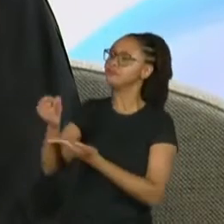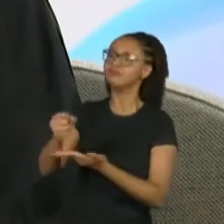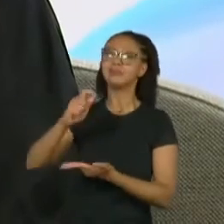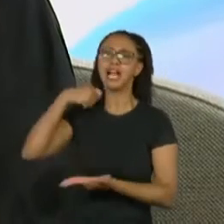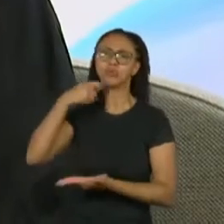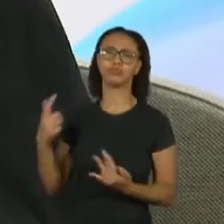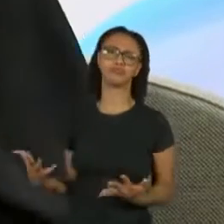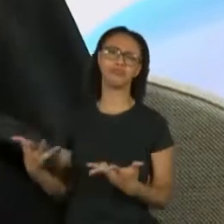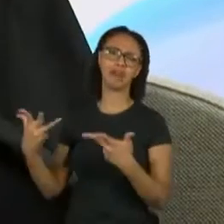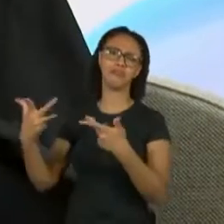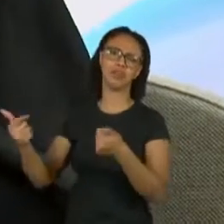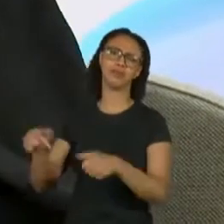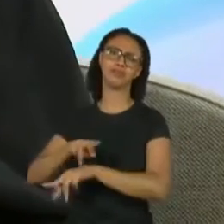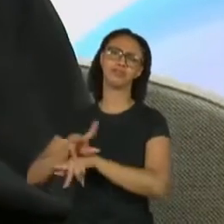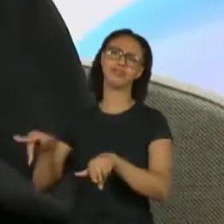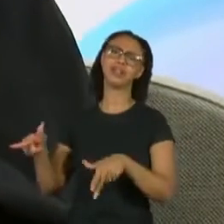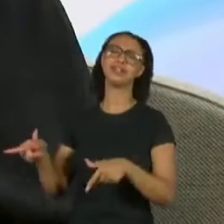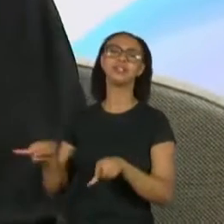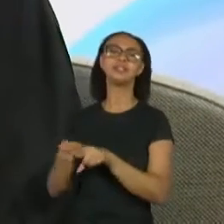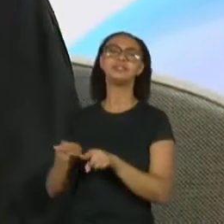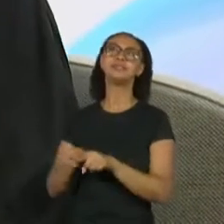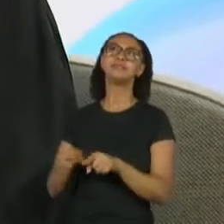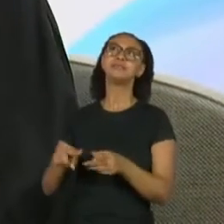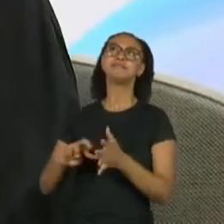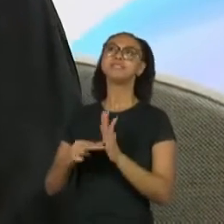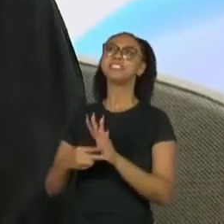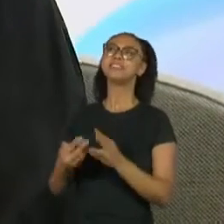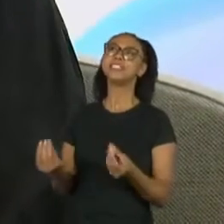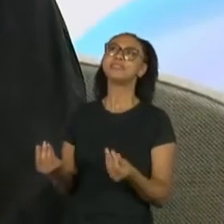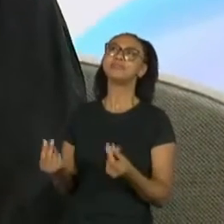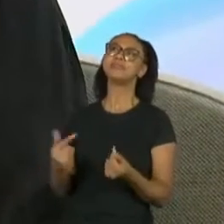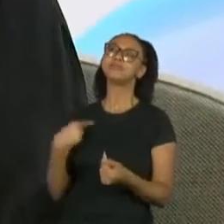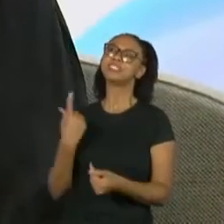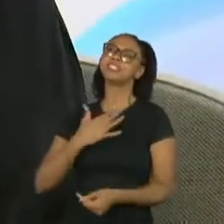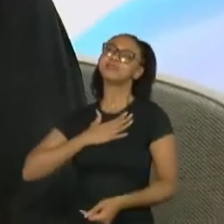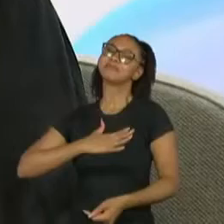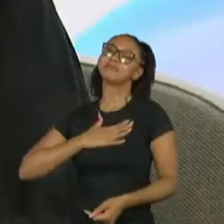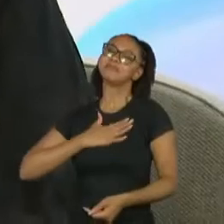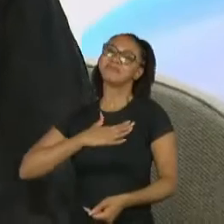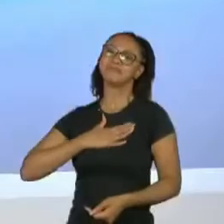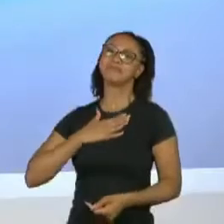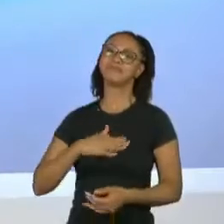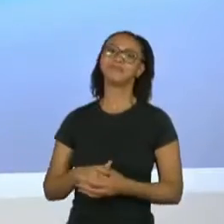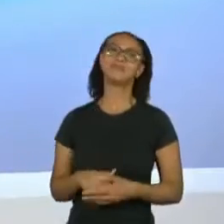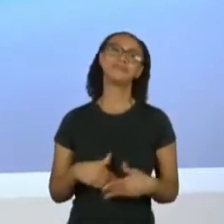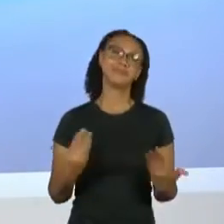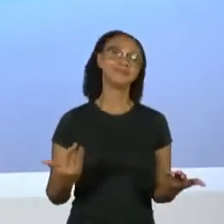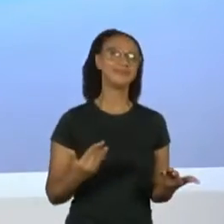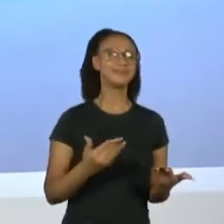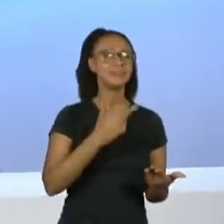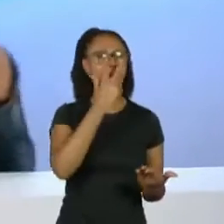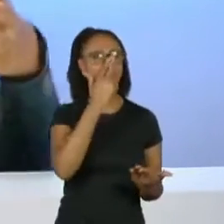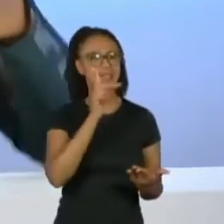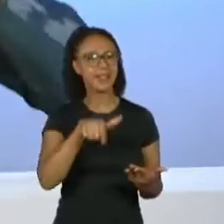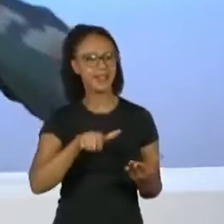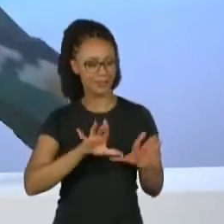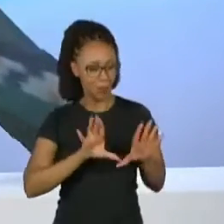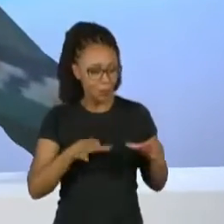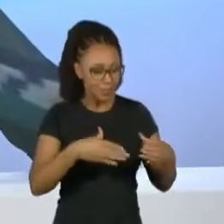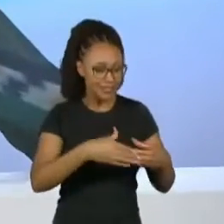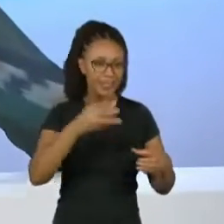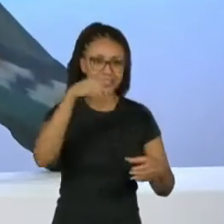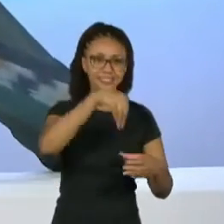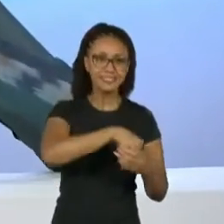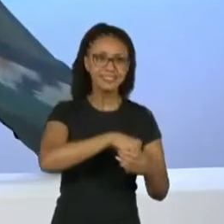e, enfim, é um alento, né, saber que... E tem uma coisa que eu acho que é de comunidade, sabe, assim, de a gente se